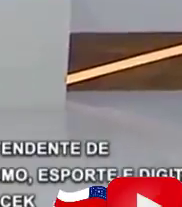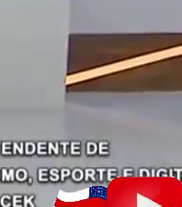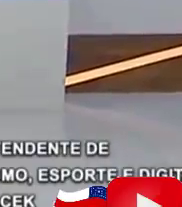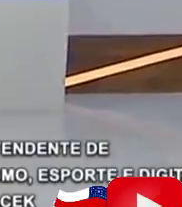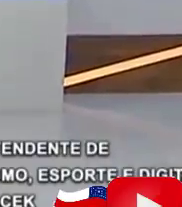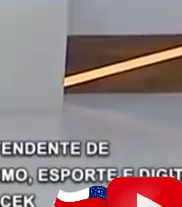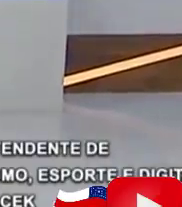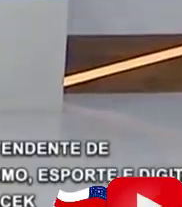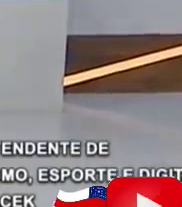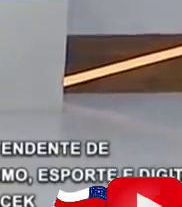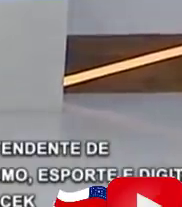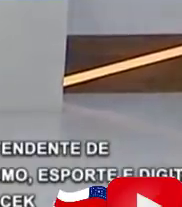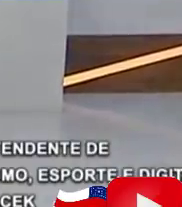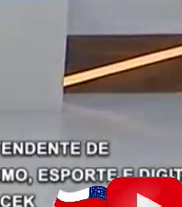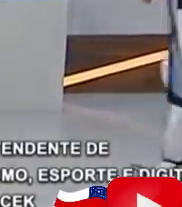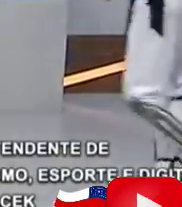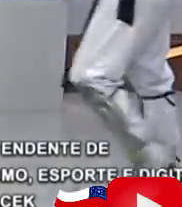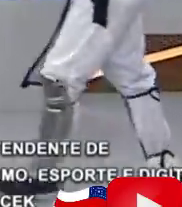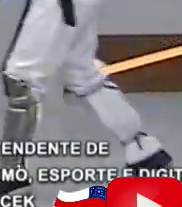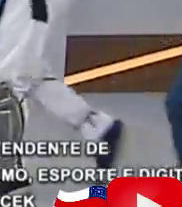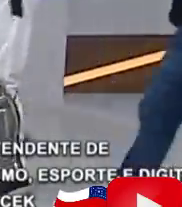Vem? É. Pois é. Corta aqui.